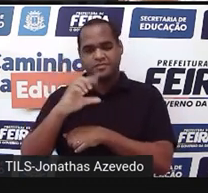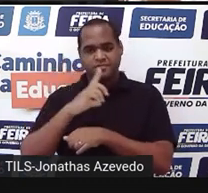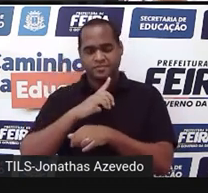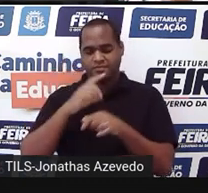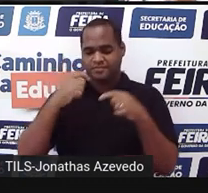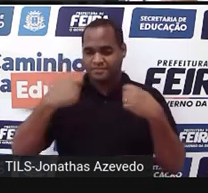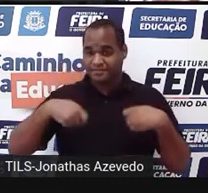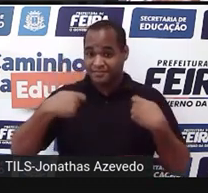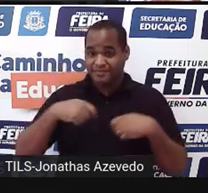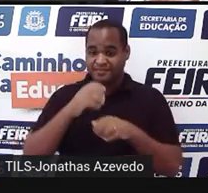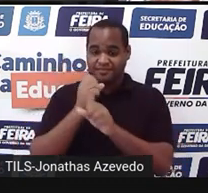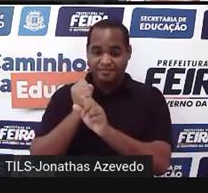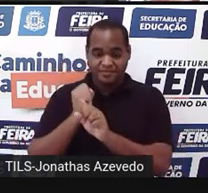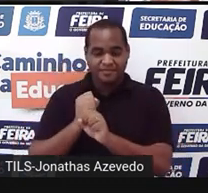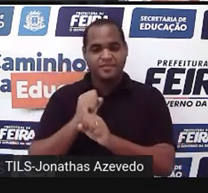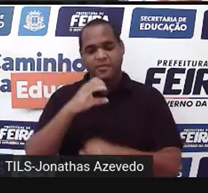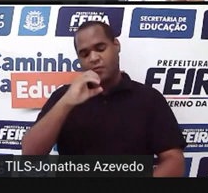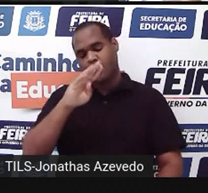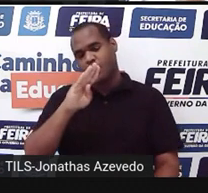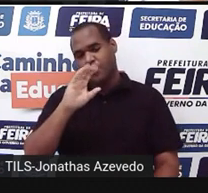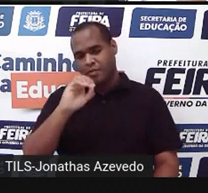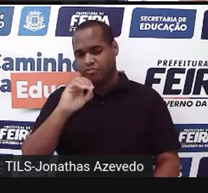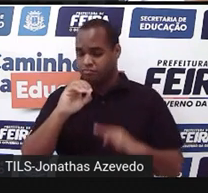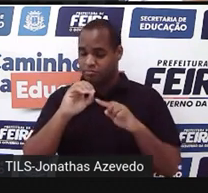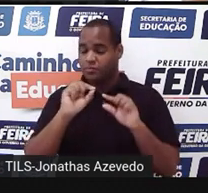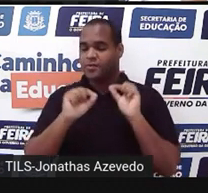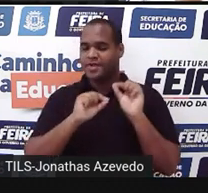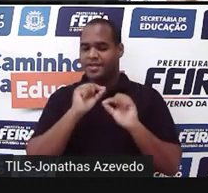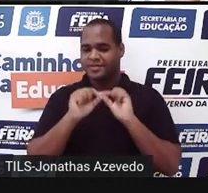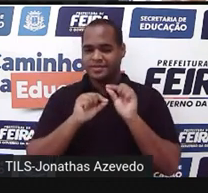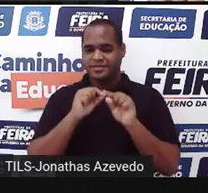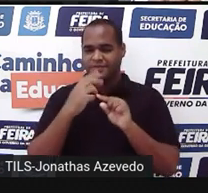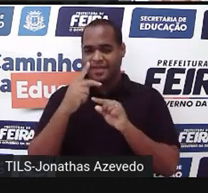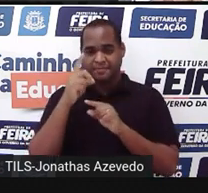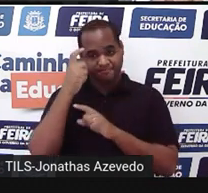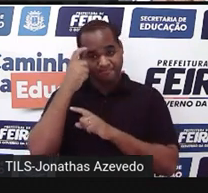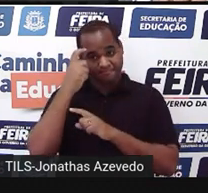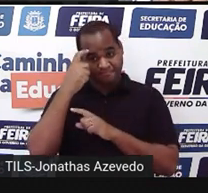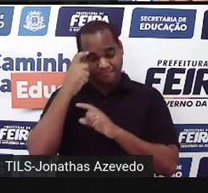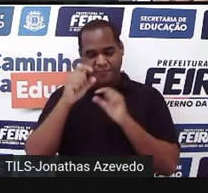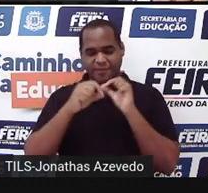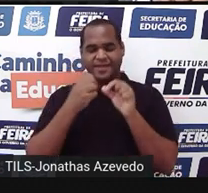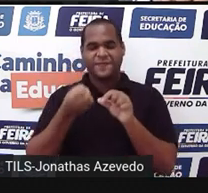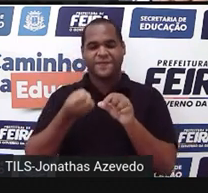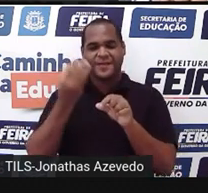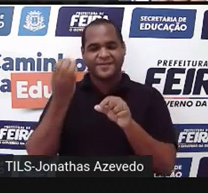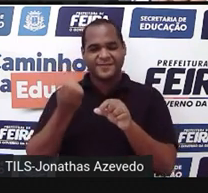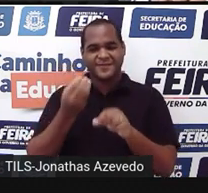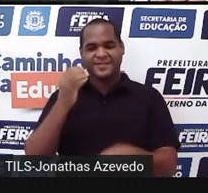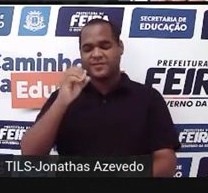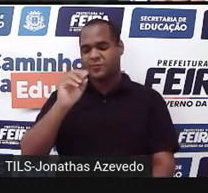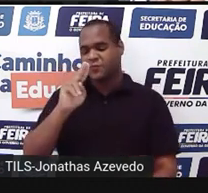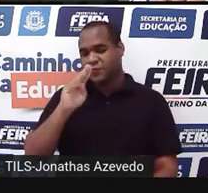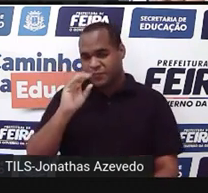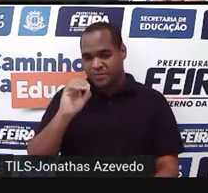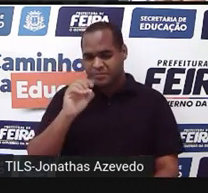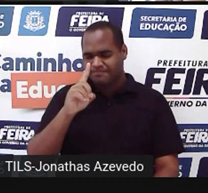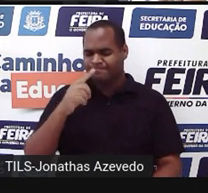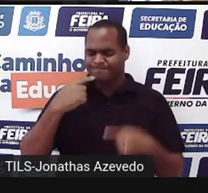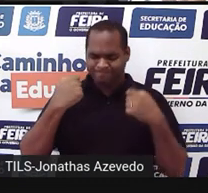de uma quantidade de cubinhos. Então, já pensa aí, quantos desses cubinhos eu preciso